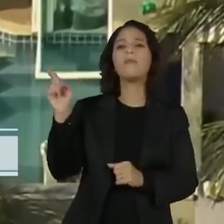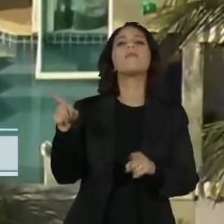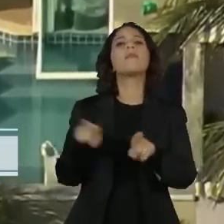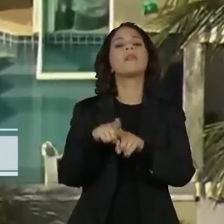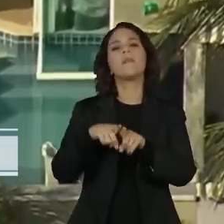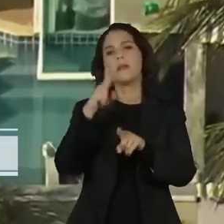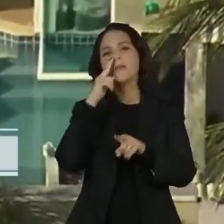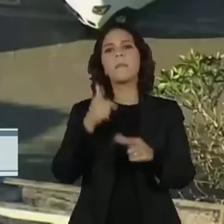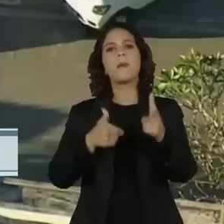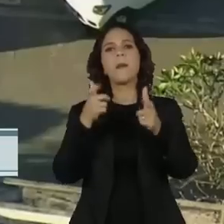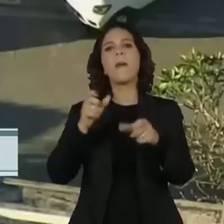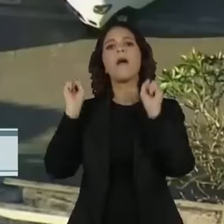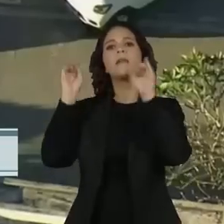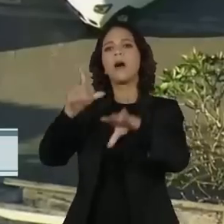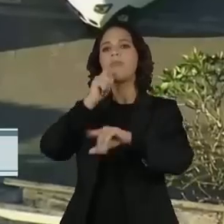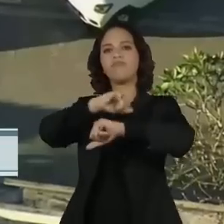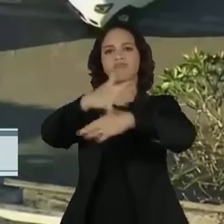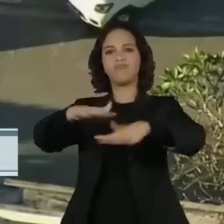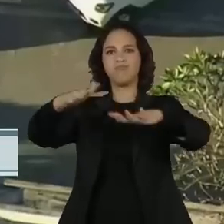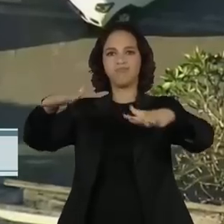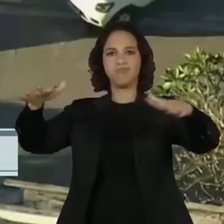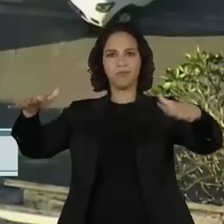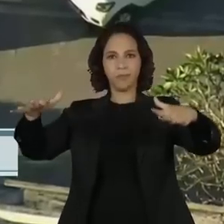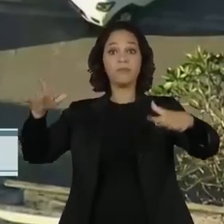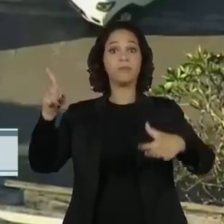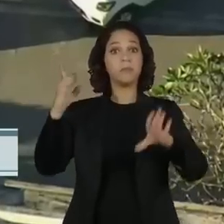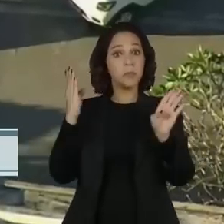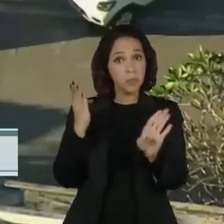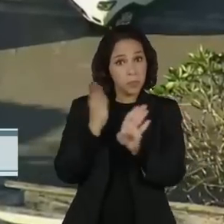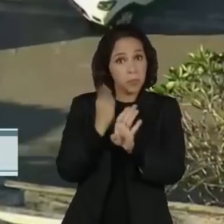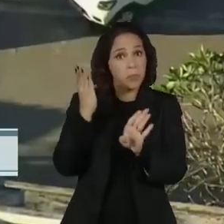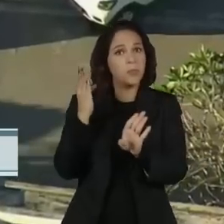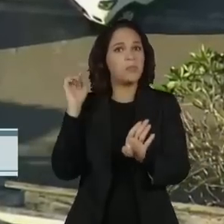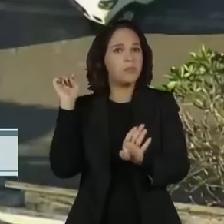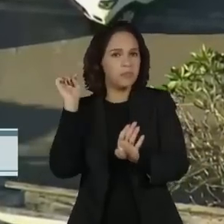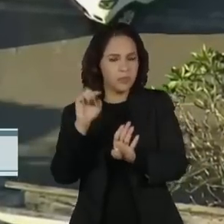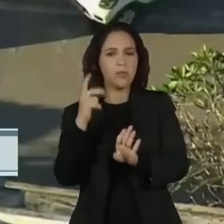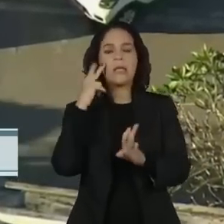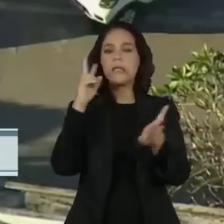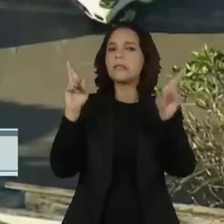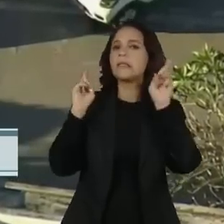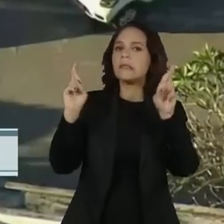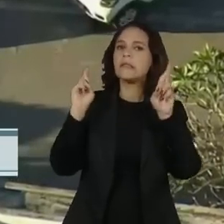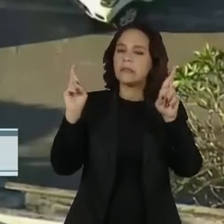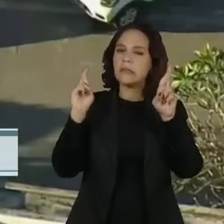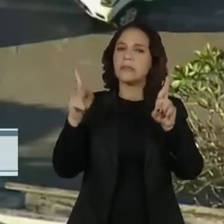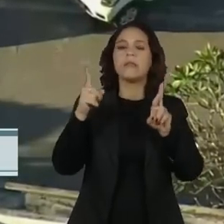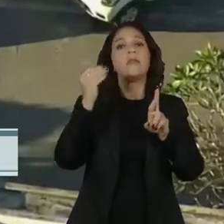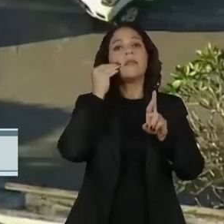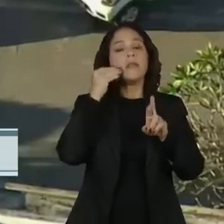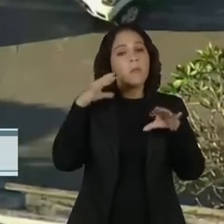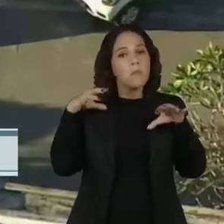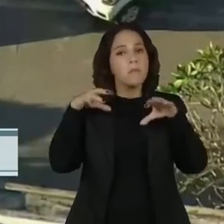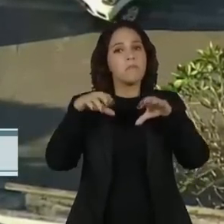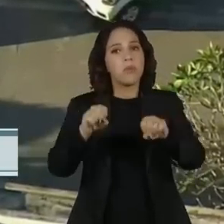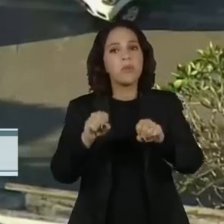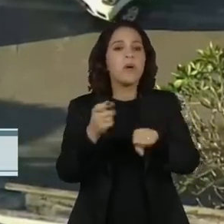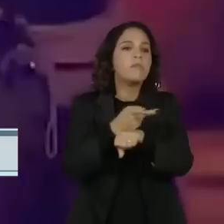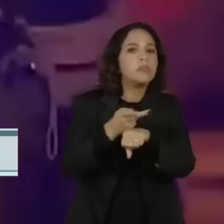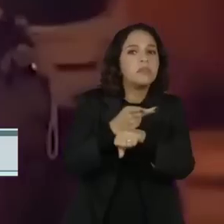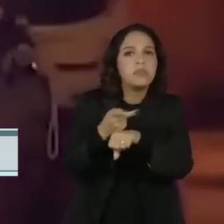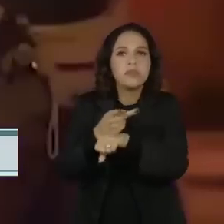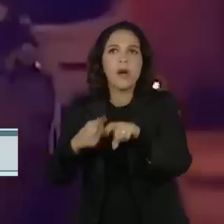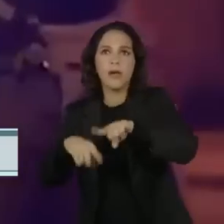jogar o armamento no mar. A Operação Elpis, que é a deusa grega da esperança, cumpriu um mandado de prisão e sete de busca e